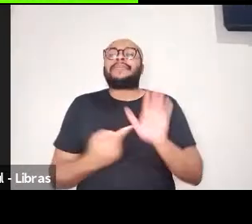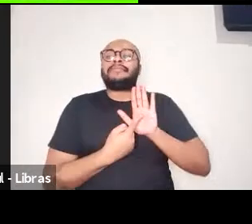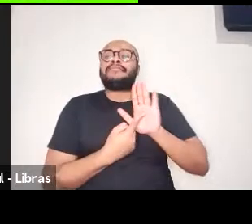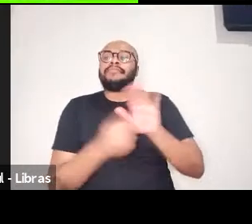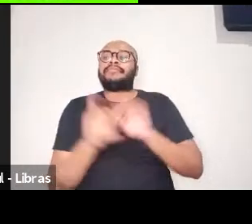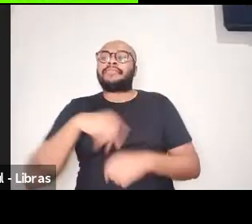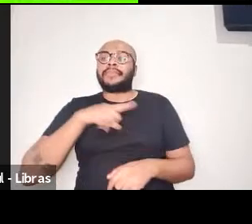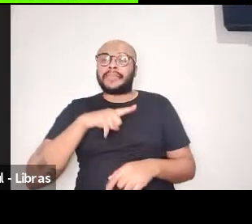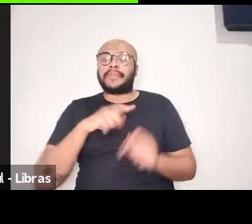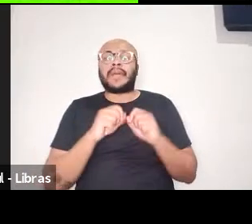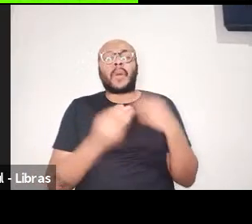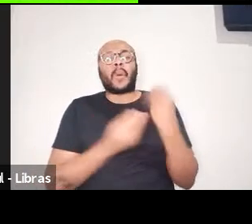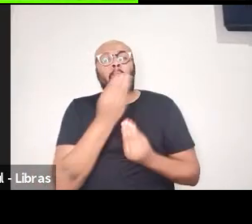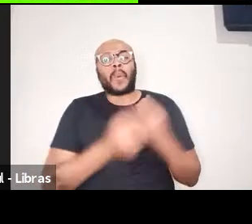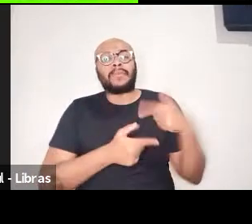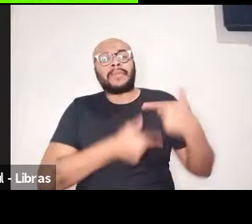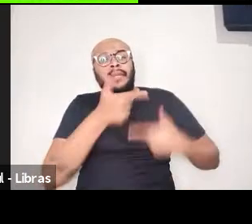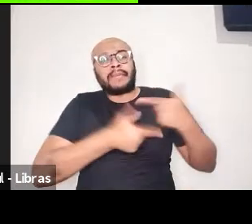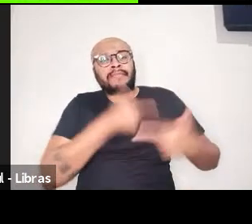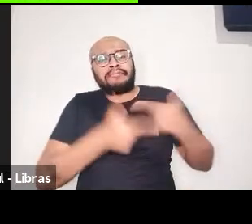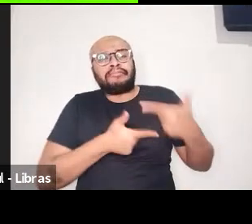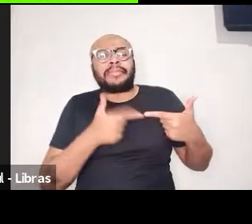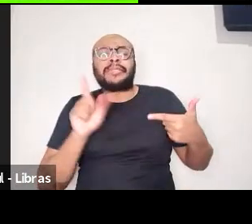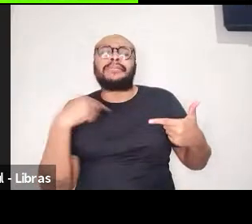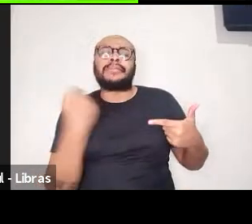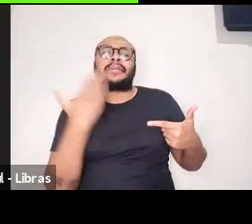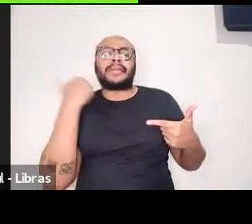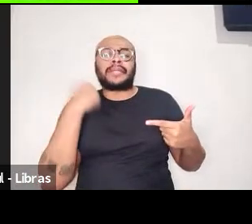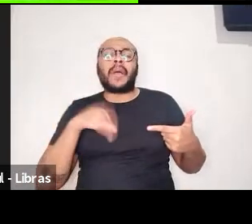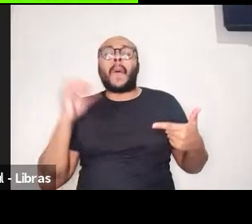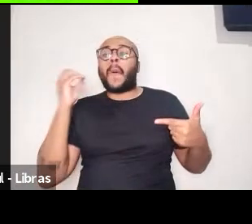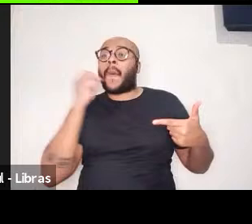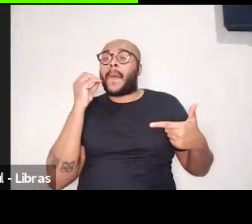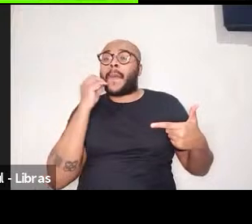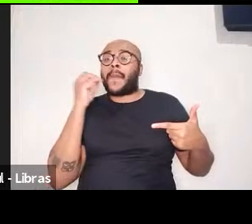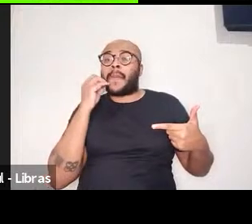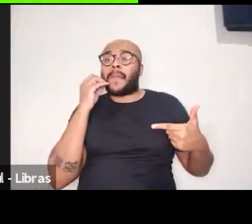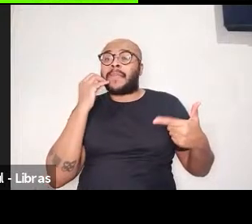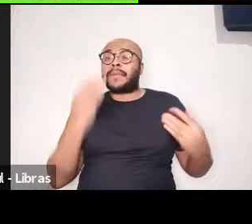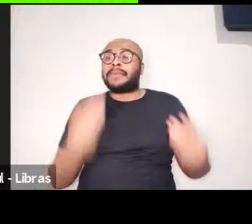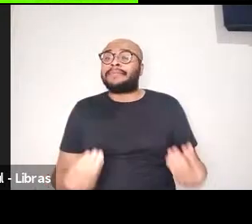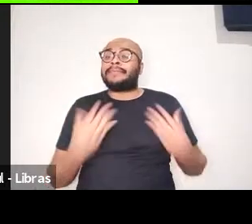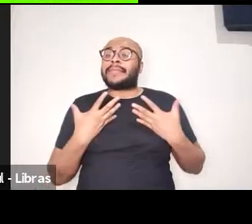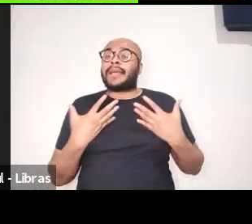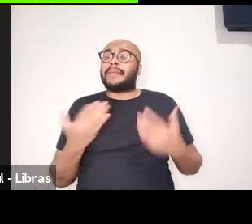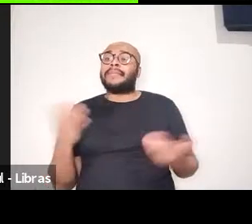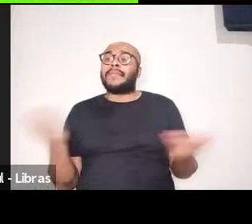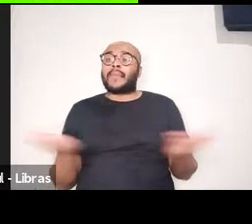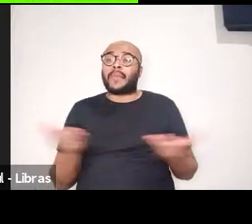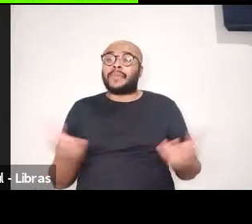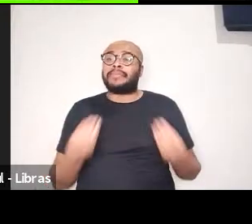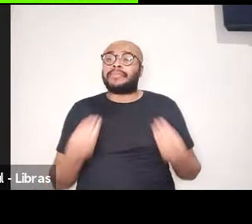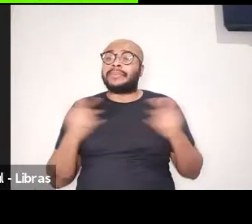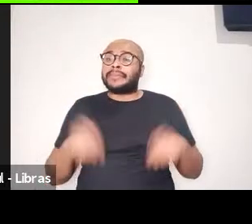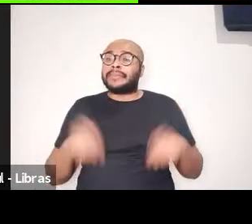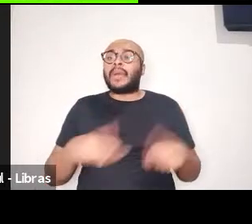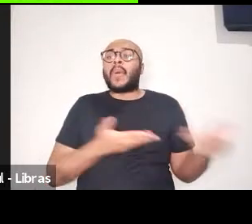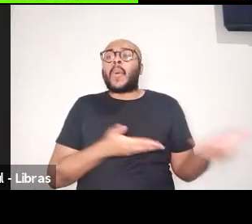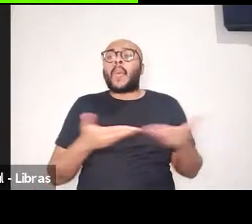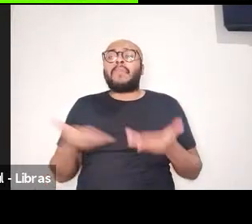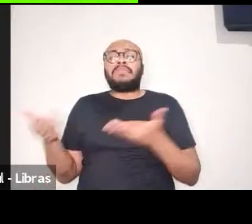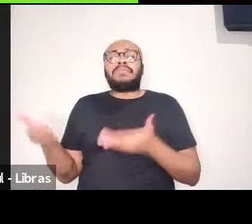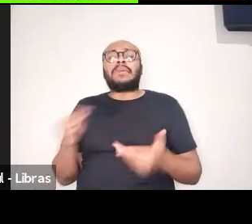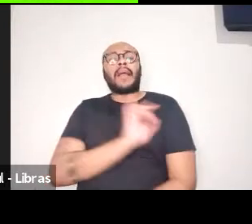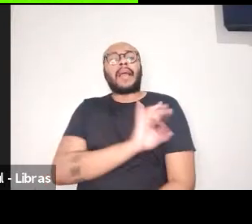tendo em vista a excepcional oportunidade que nos proporcionam os convidados que, a